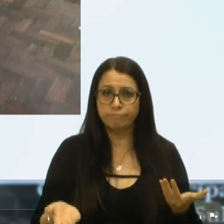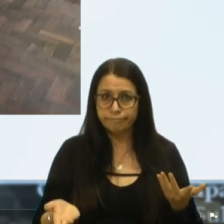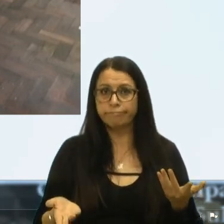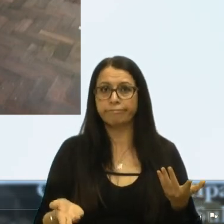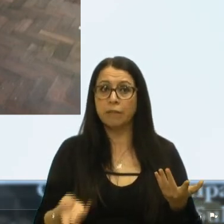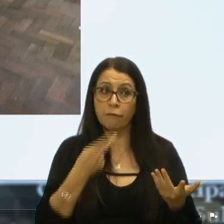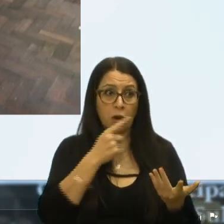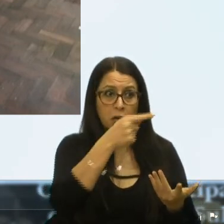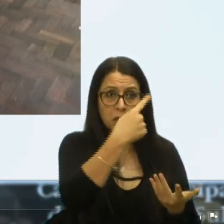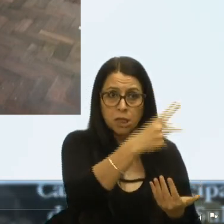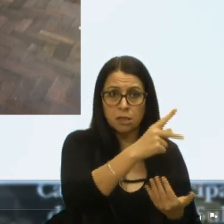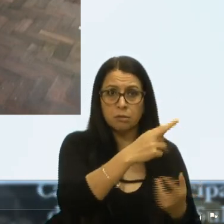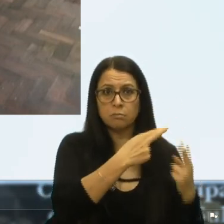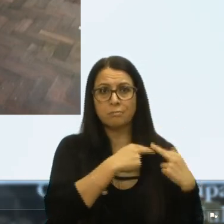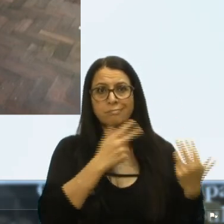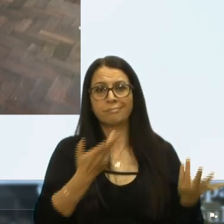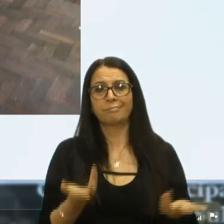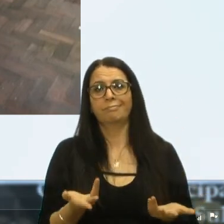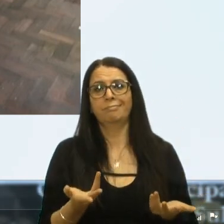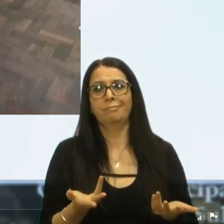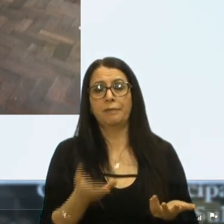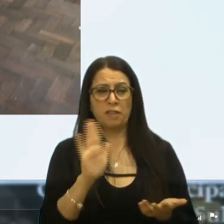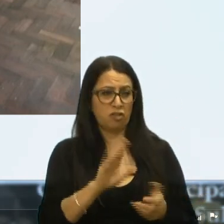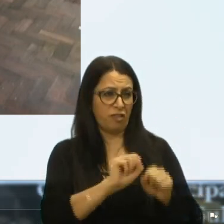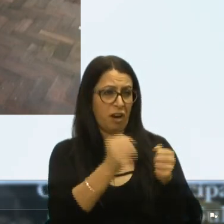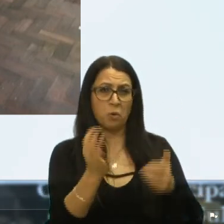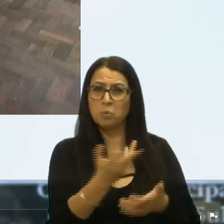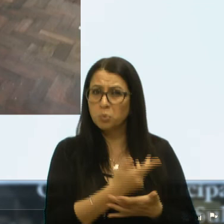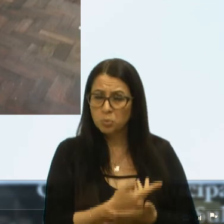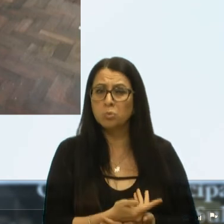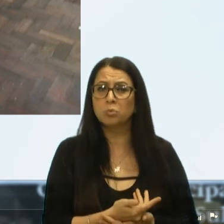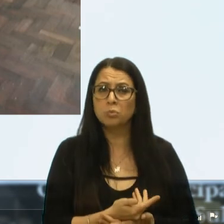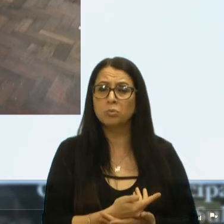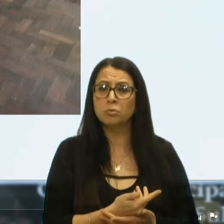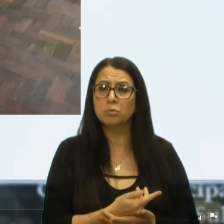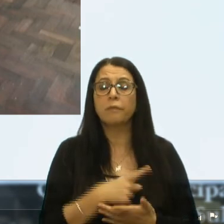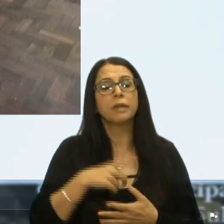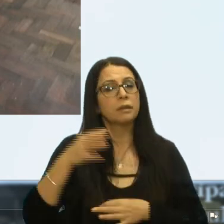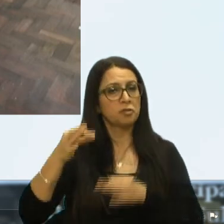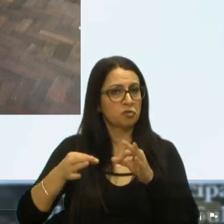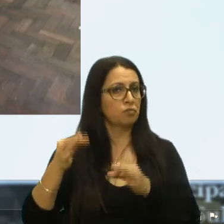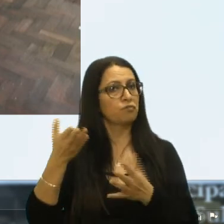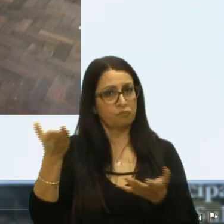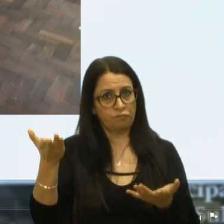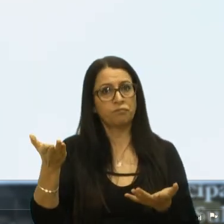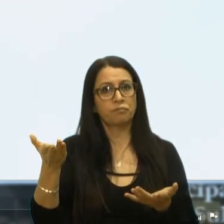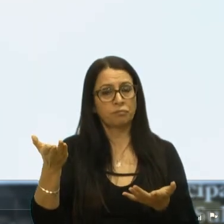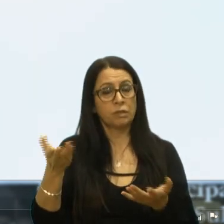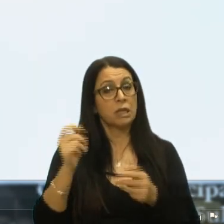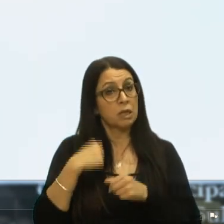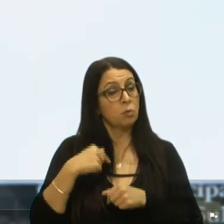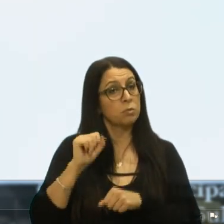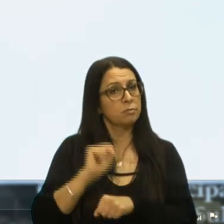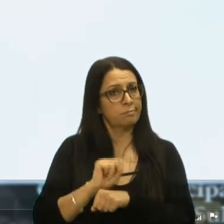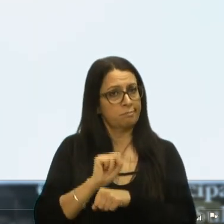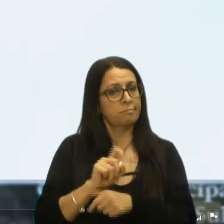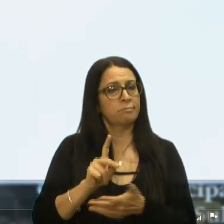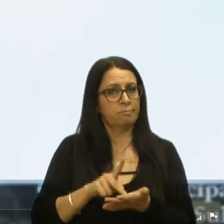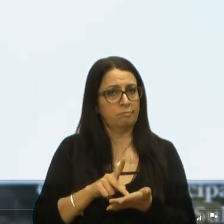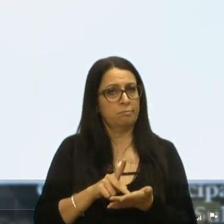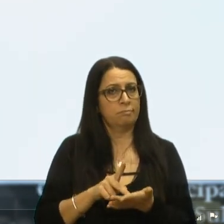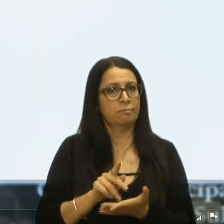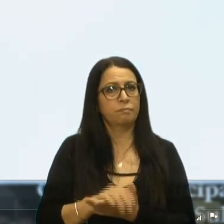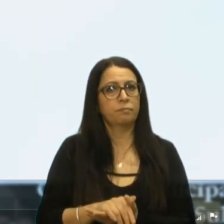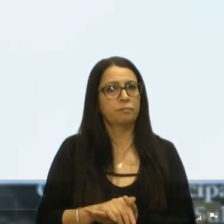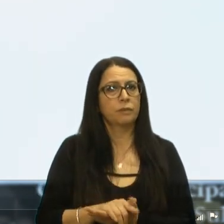É dele. Vão deixar apodrecer? Há de haver justiça nesses casos. Eu espero, colegas, que